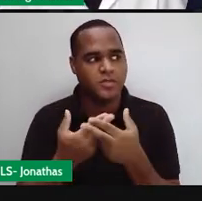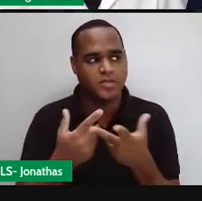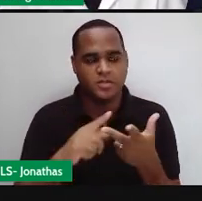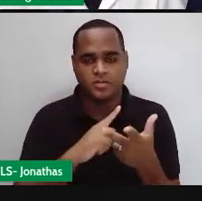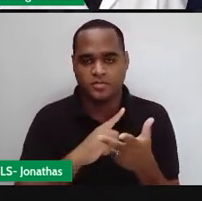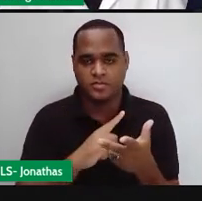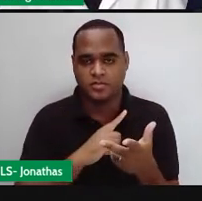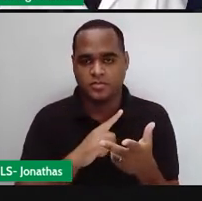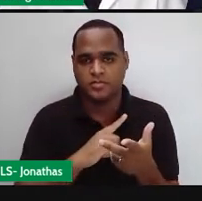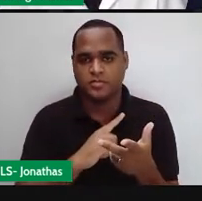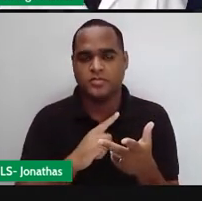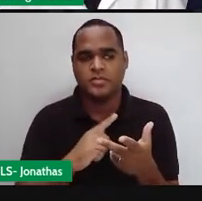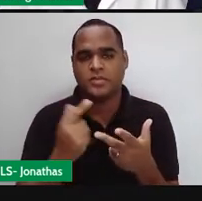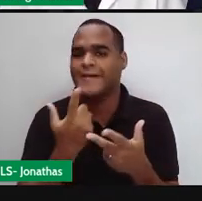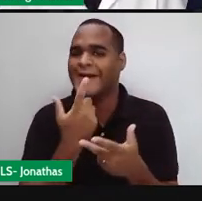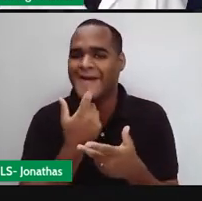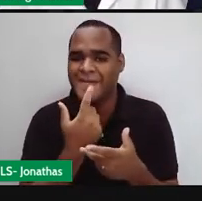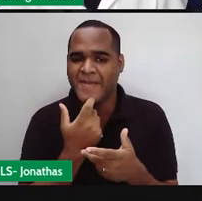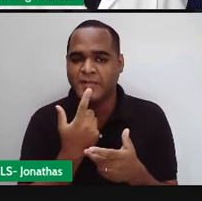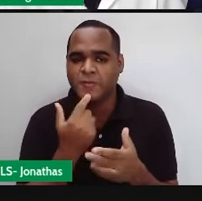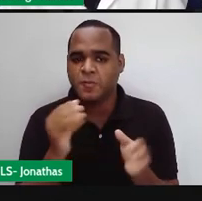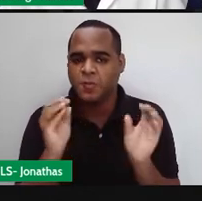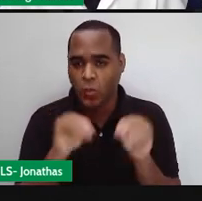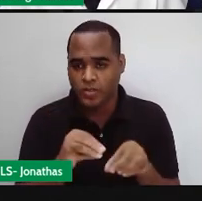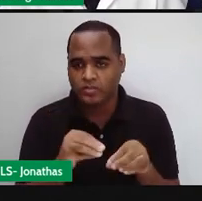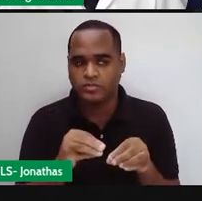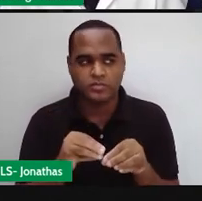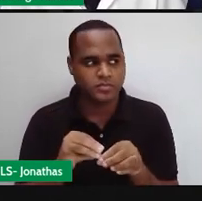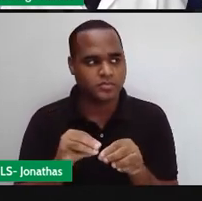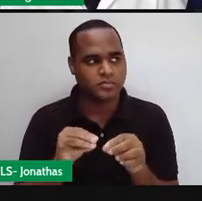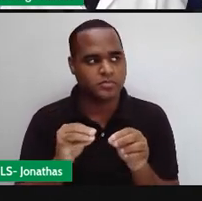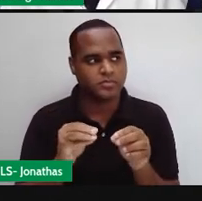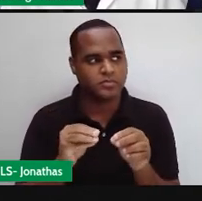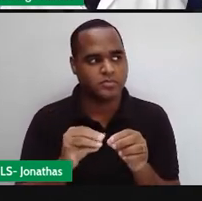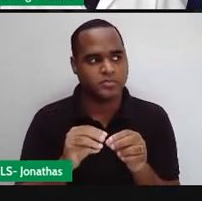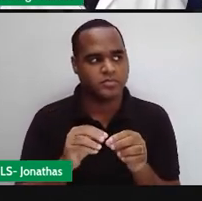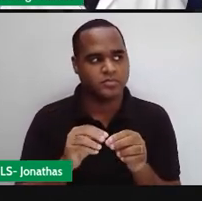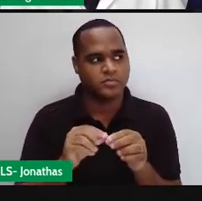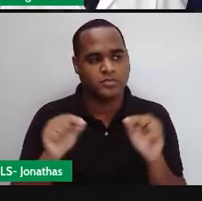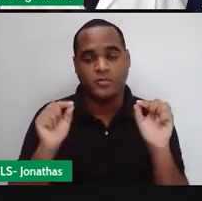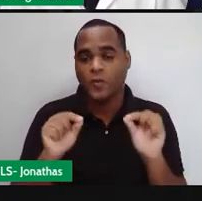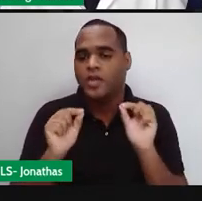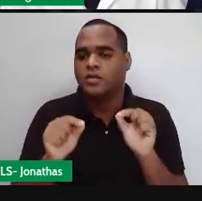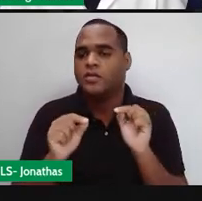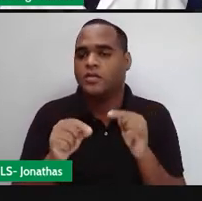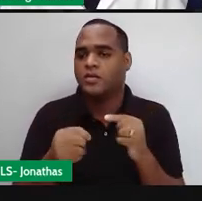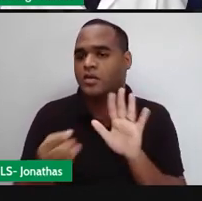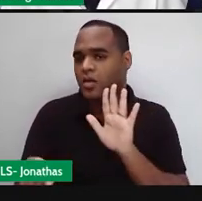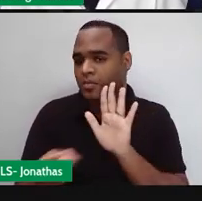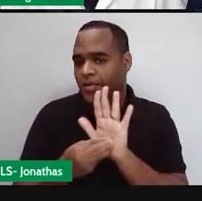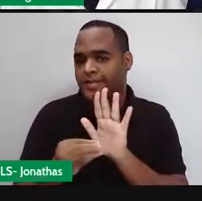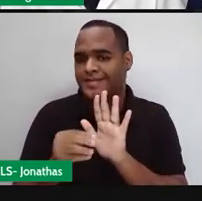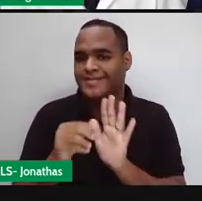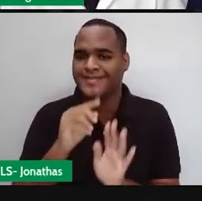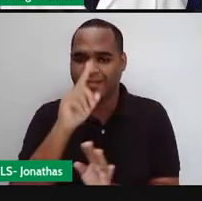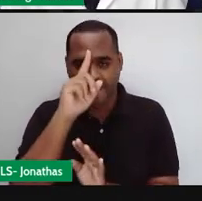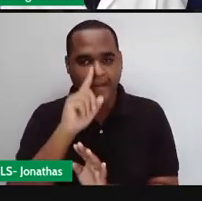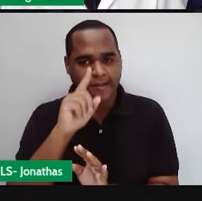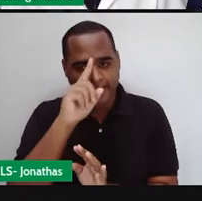e esse outro lado aqui, ó, que eu vou colocar em amarelo,